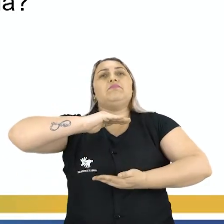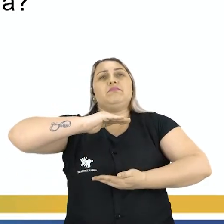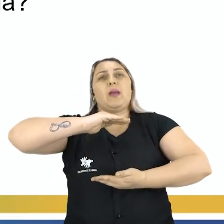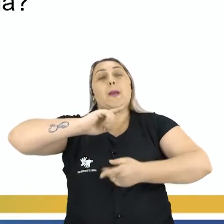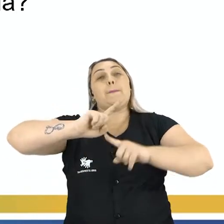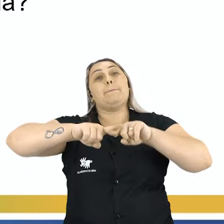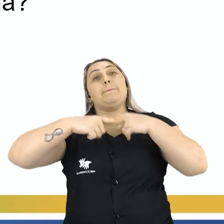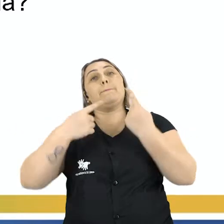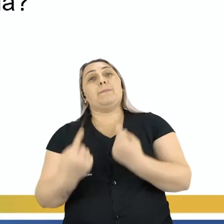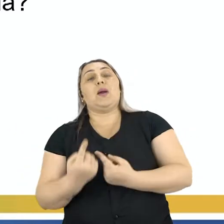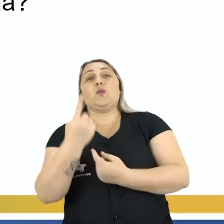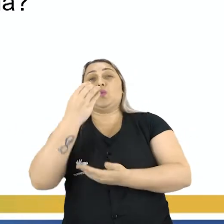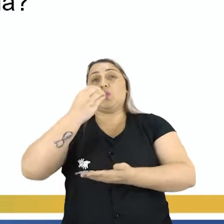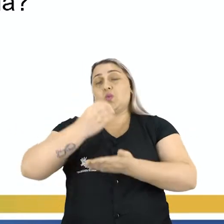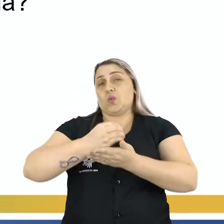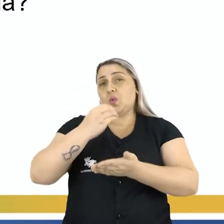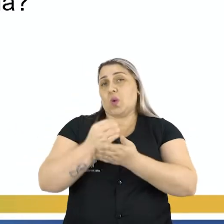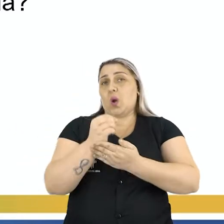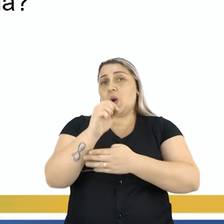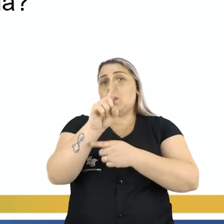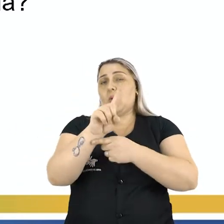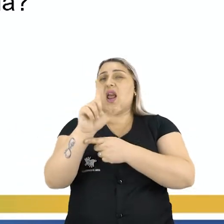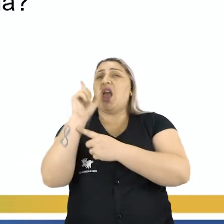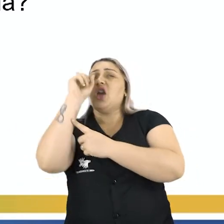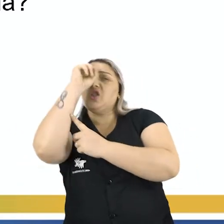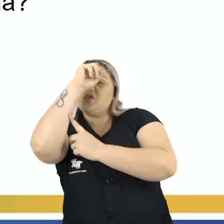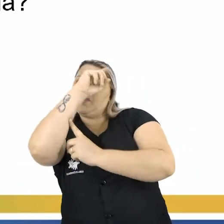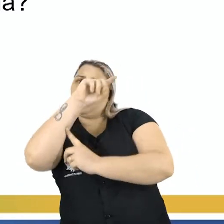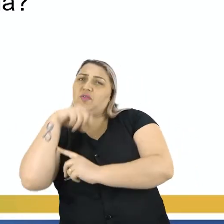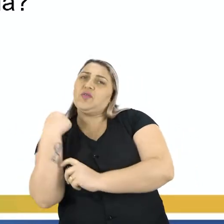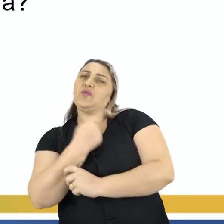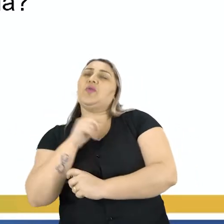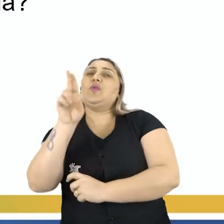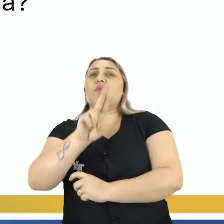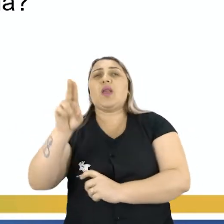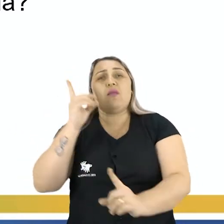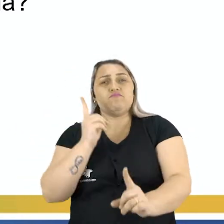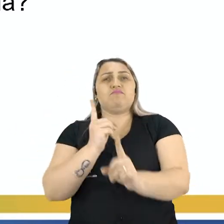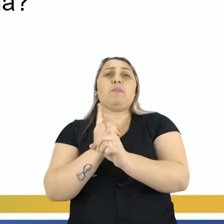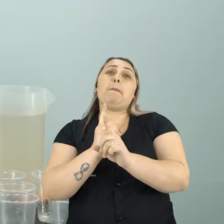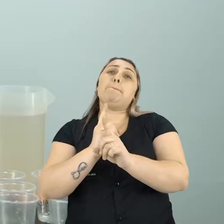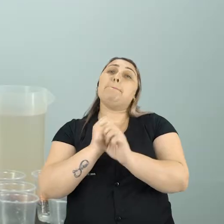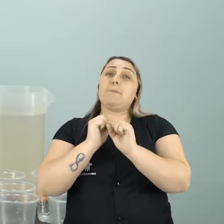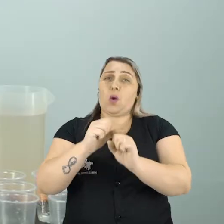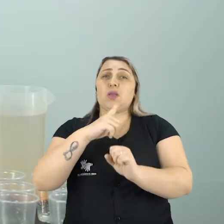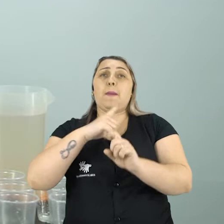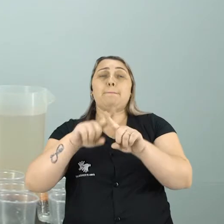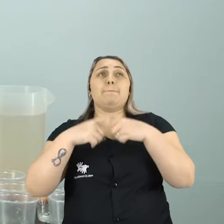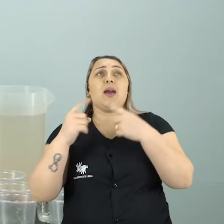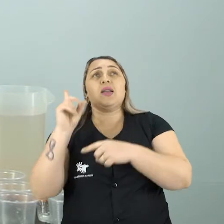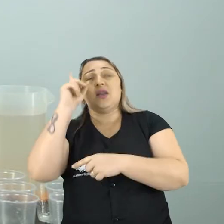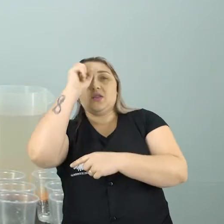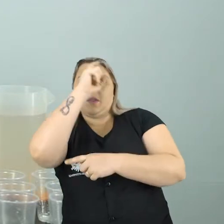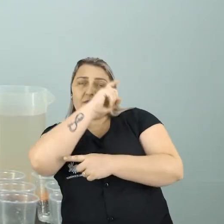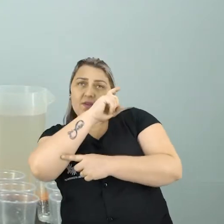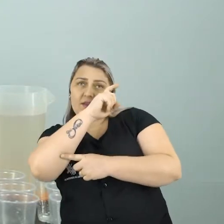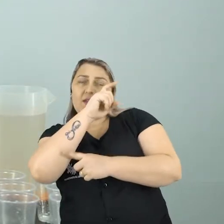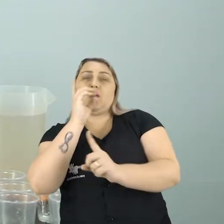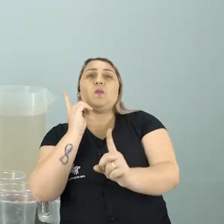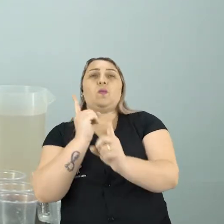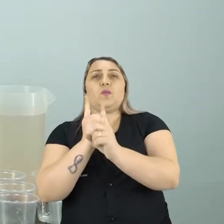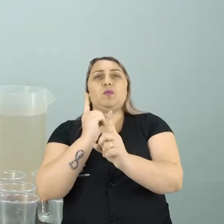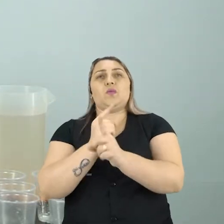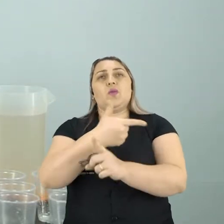Mas um copo com 1 litro já é muito difícil a gente utilizar Pode sim ter Mas é muito difícil Nós vamos